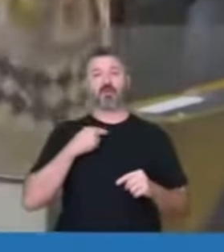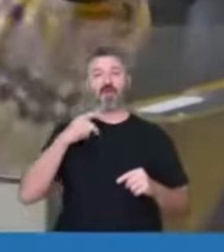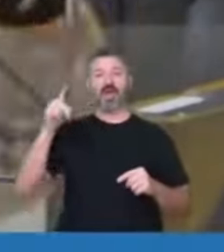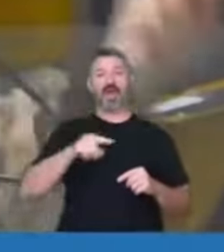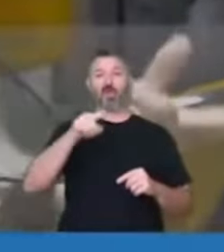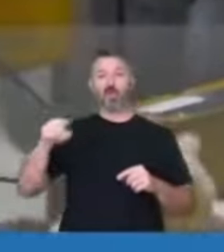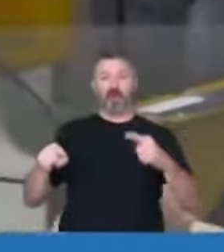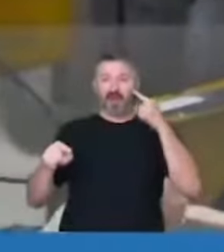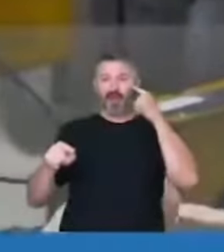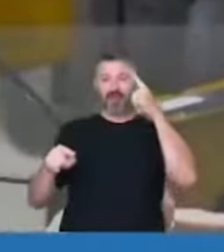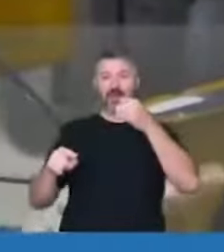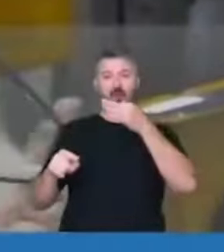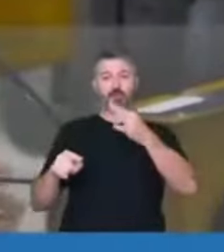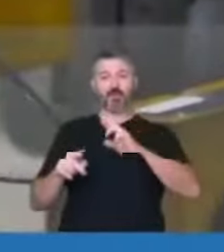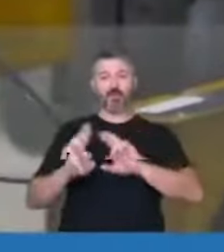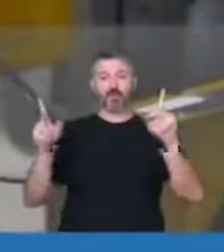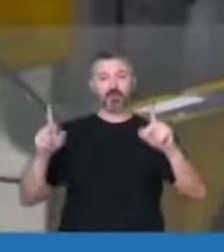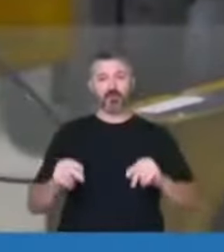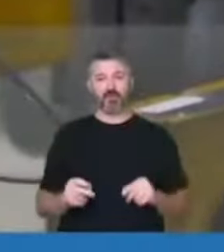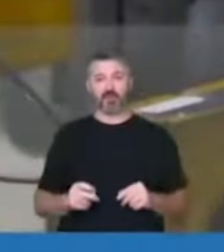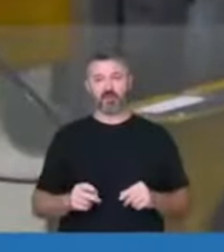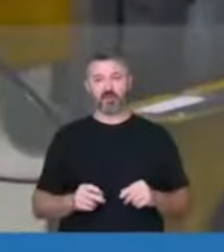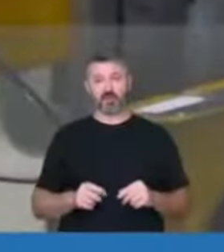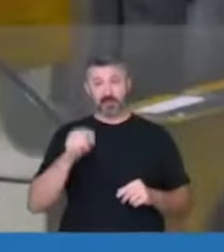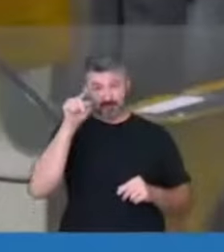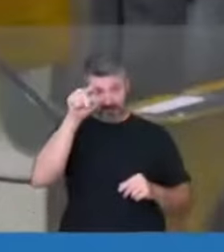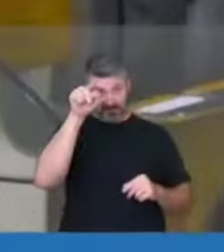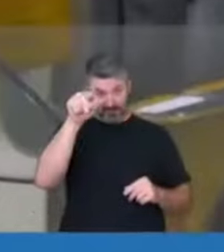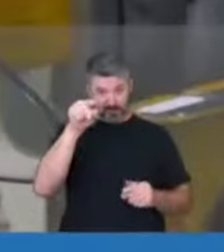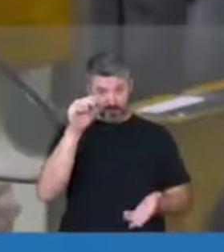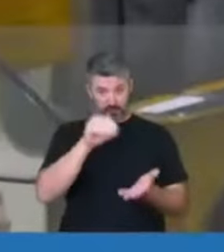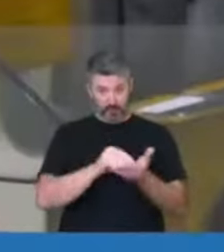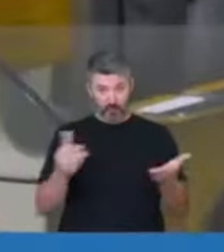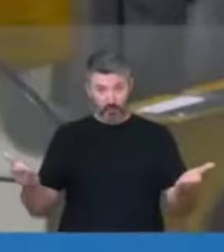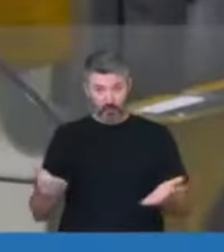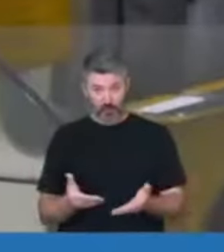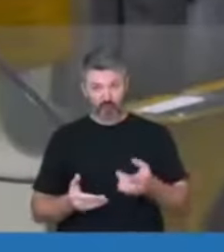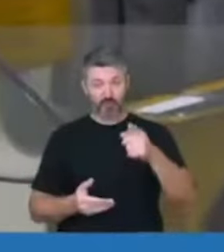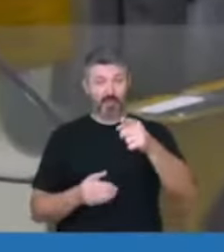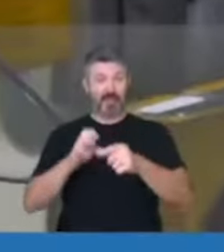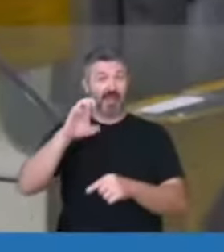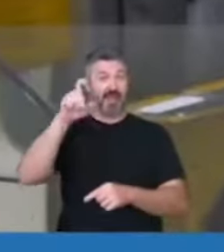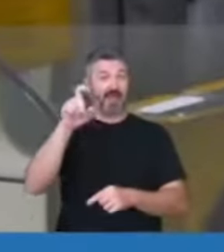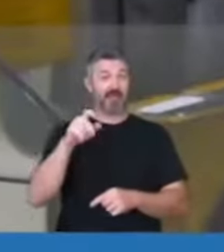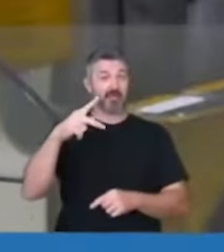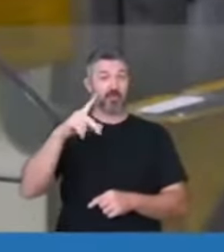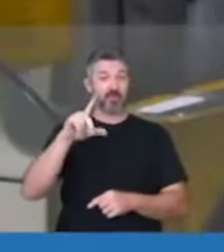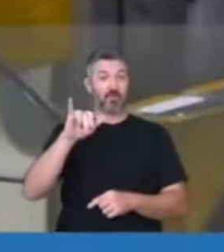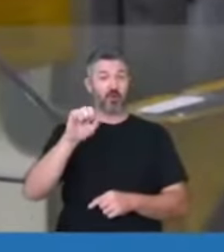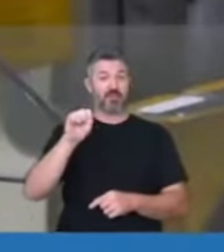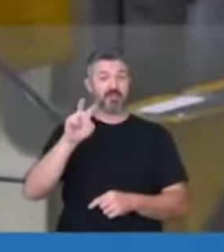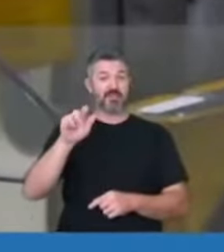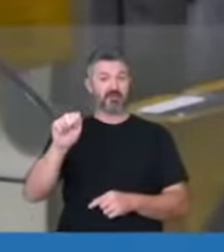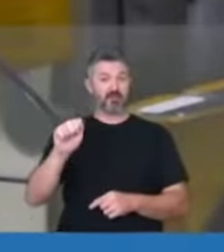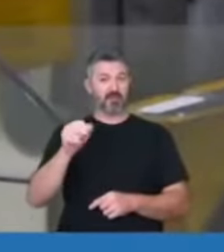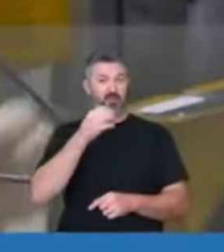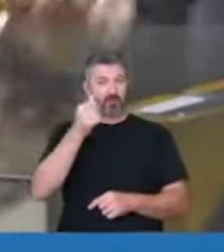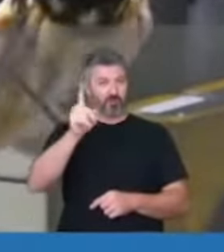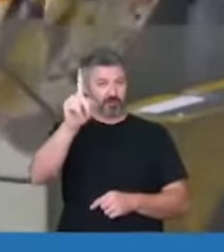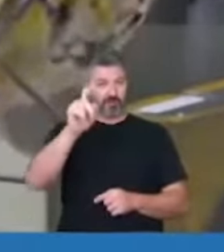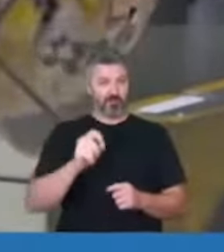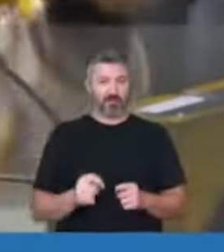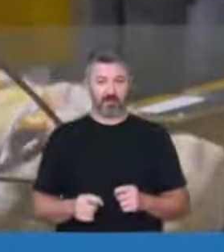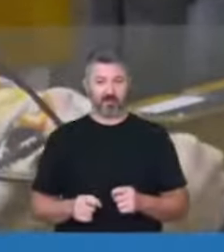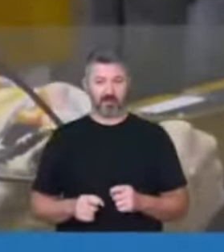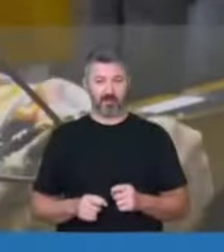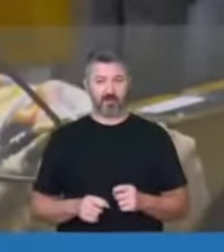ideia de quem pensa diferente. E essa pauta que está colocada hoje aí, ela é explosiva. Ela não vai acabar bem. É uma